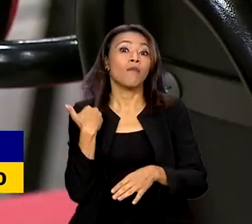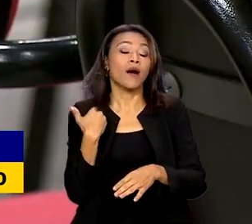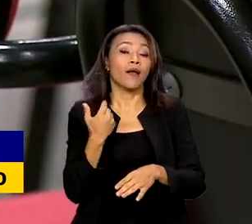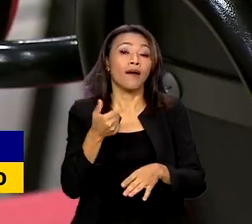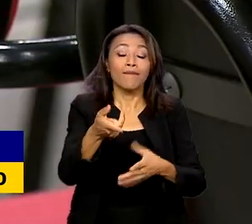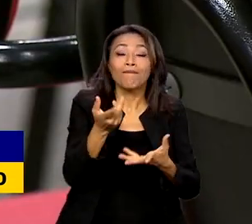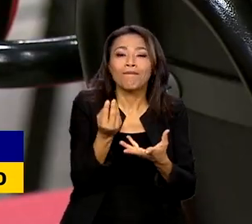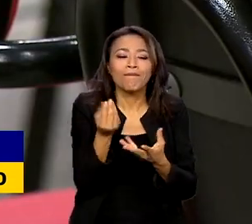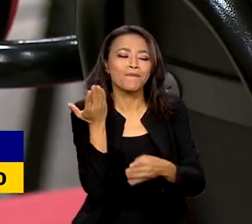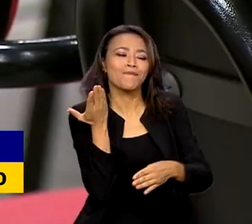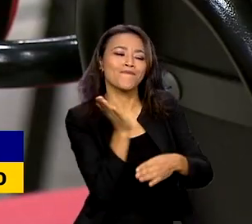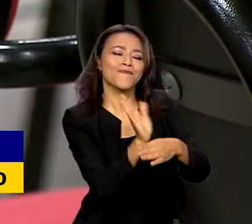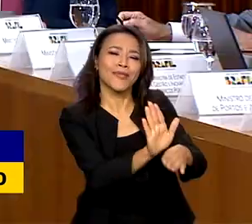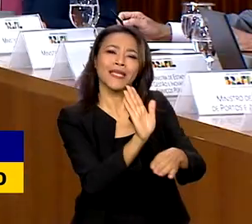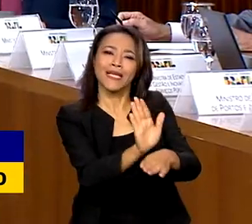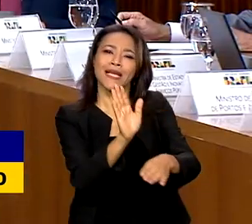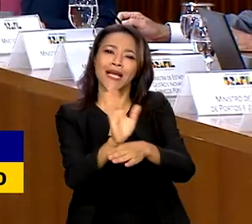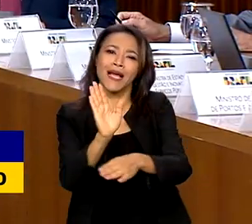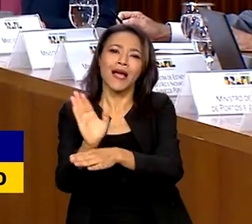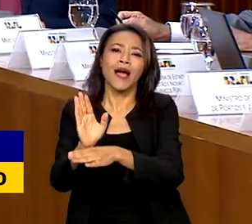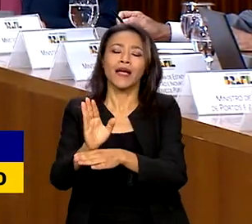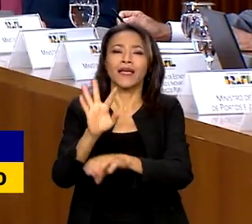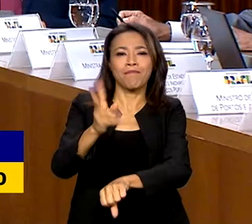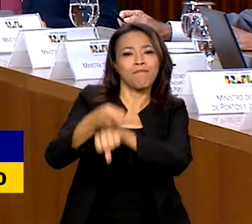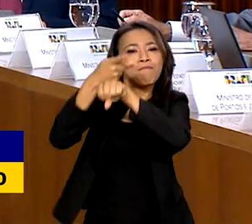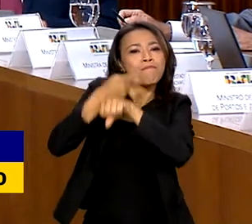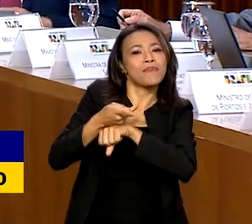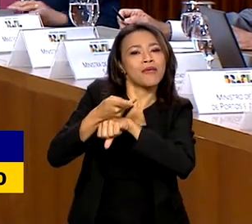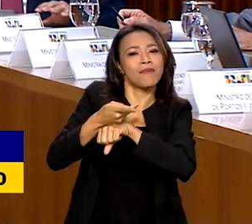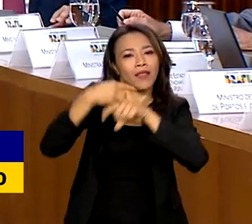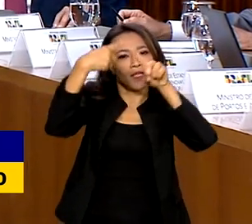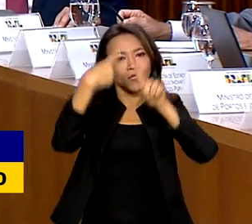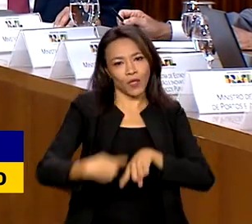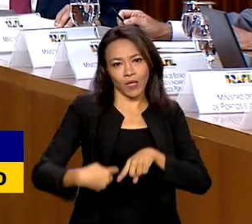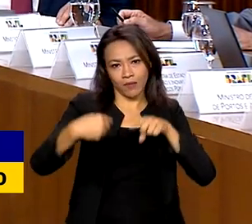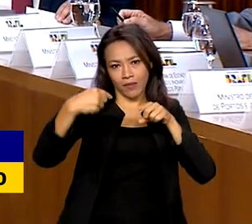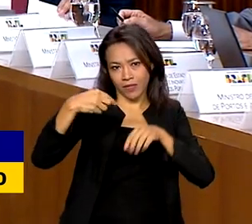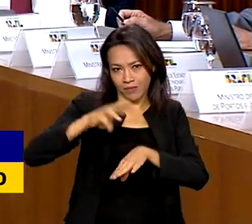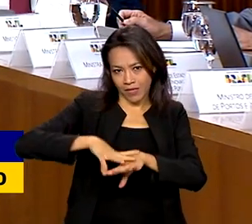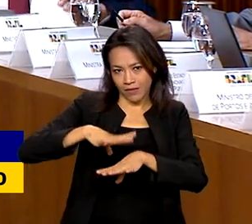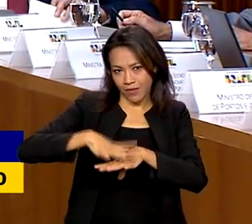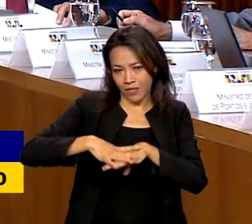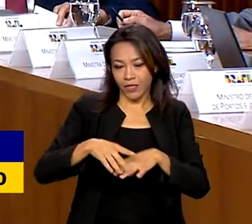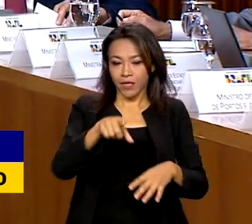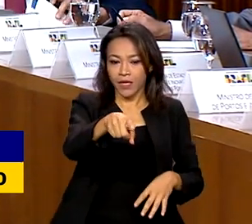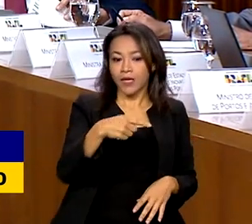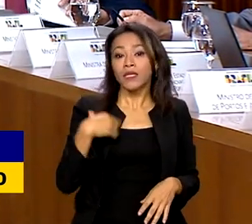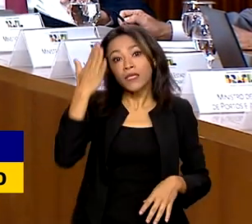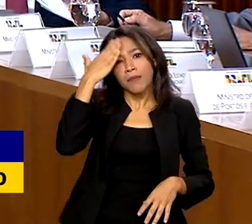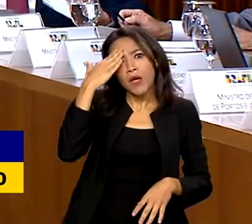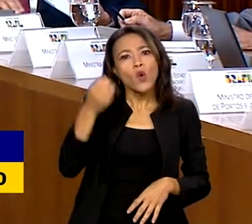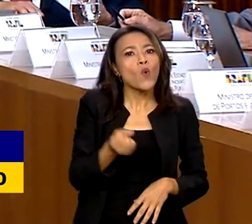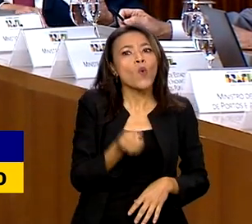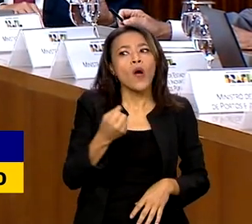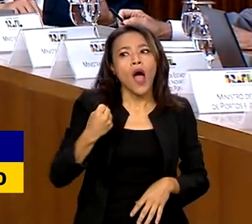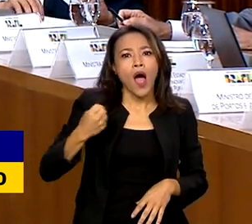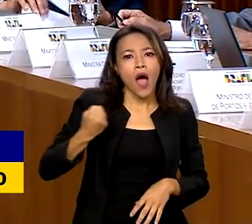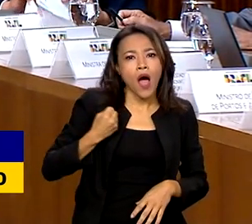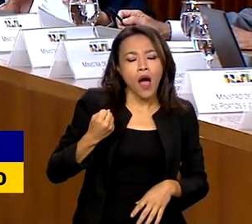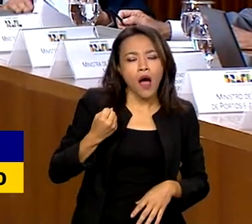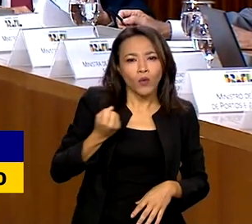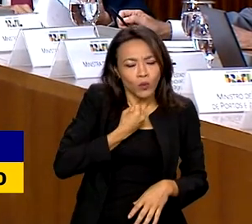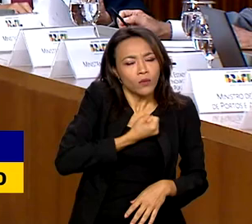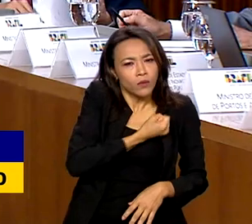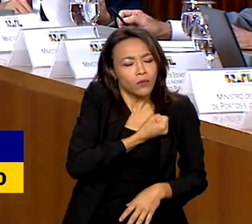Olimpíada Brasileira de Matemática. A ideia é que a gente possa ter quantos alunos a gente puder colocar na faculdade.